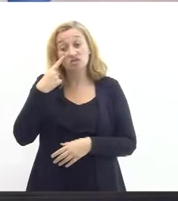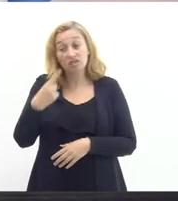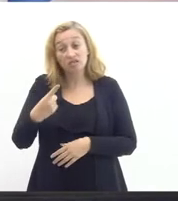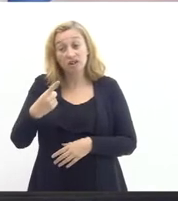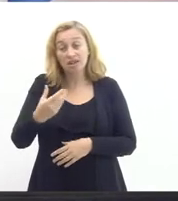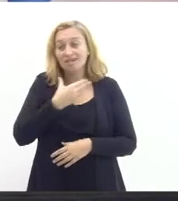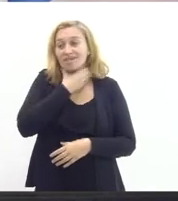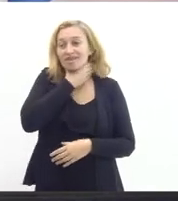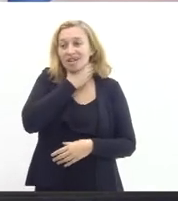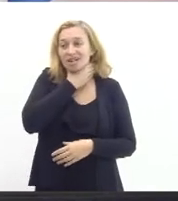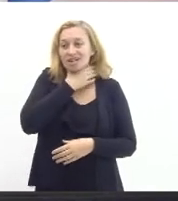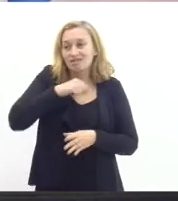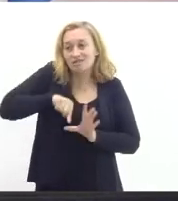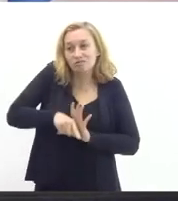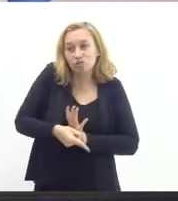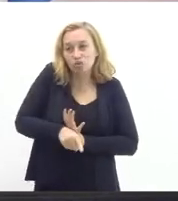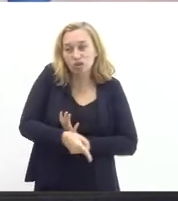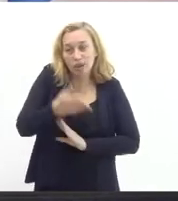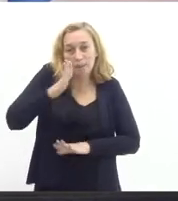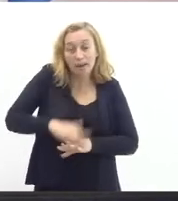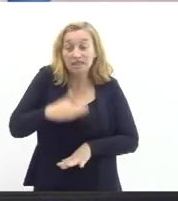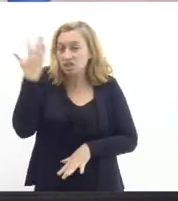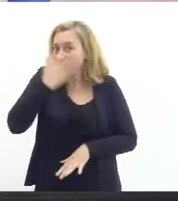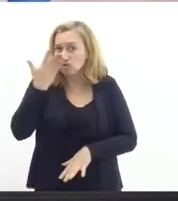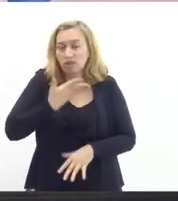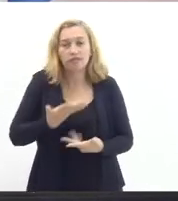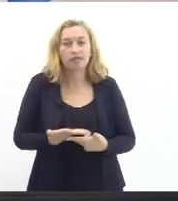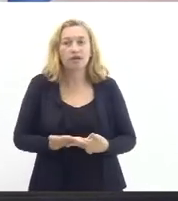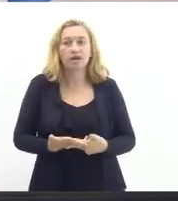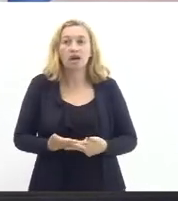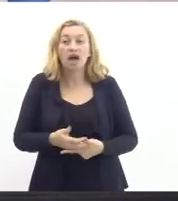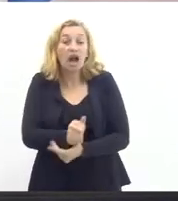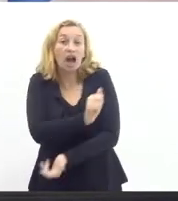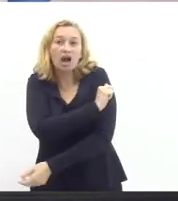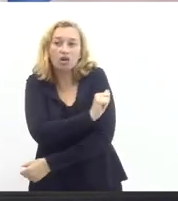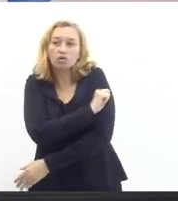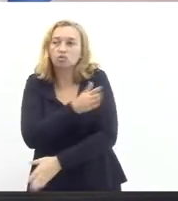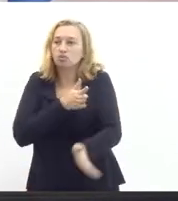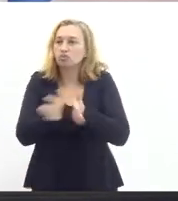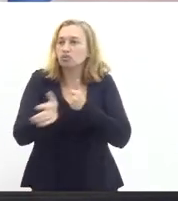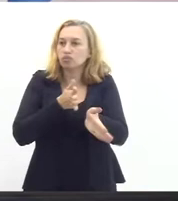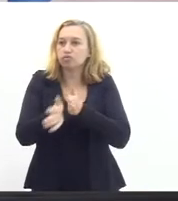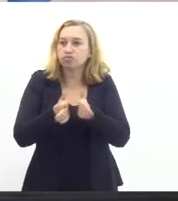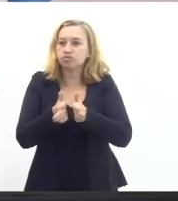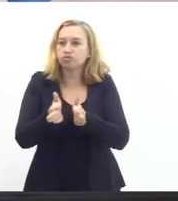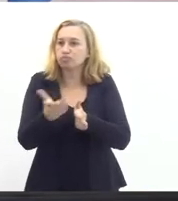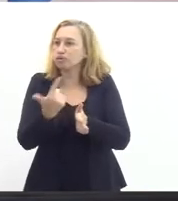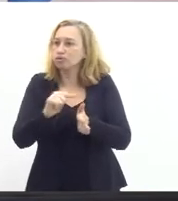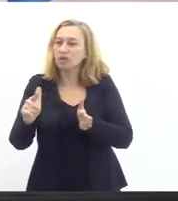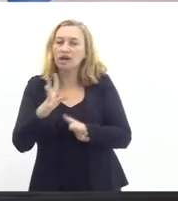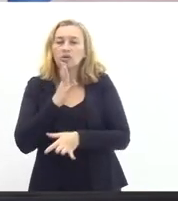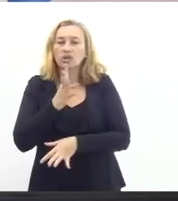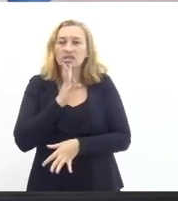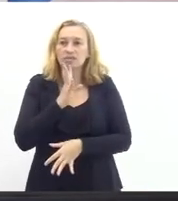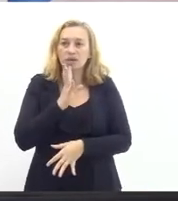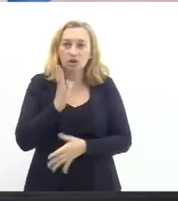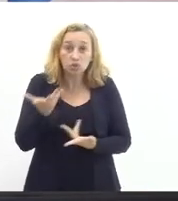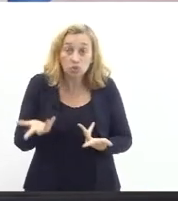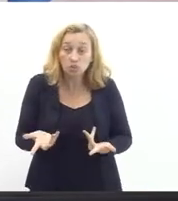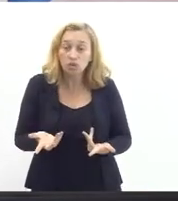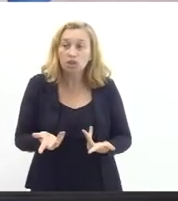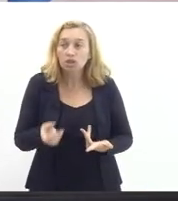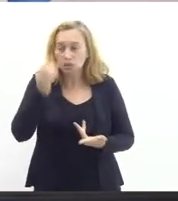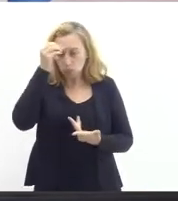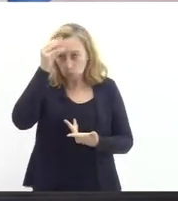essa crise muitas vezes ela se aprofunda de uma forma invisível com alunos não tendo acesso a conhecimento se formando de forma precária e depois